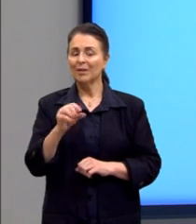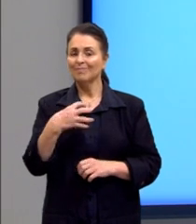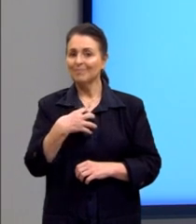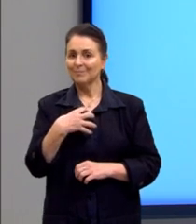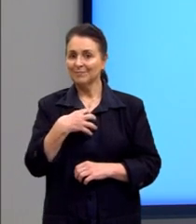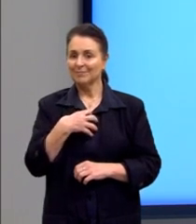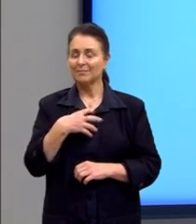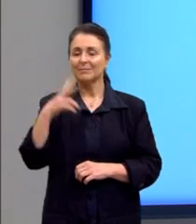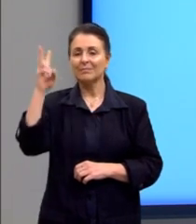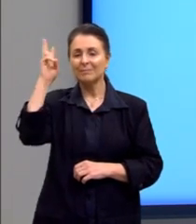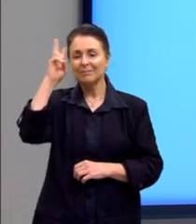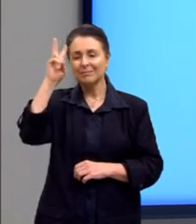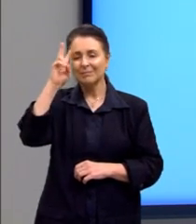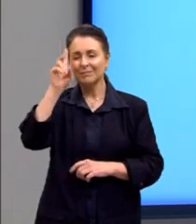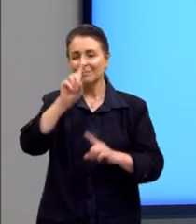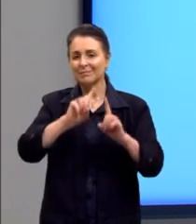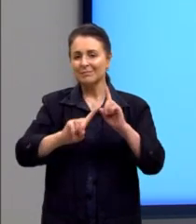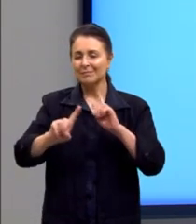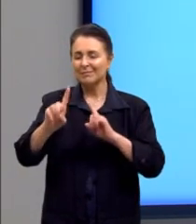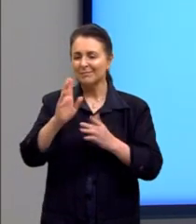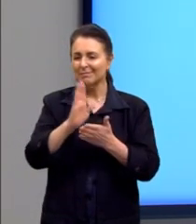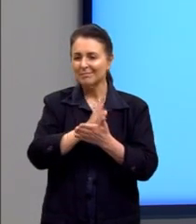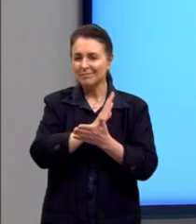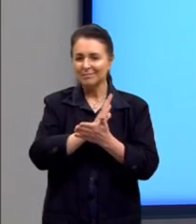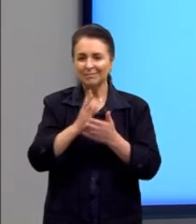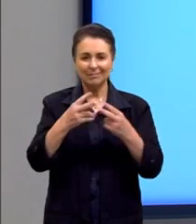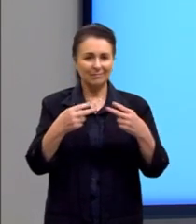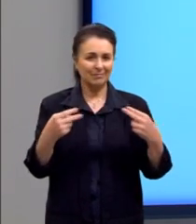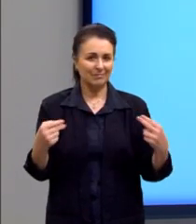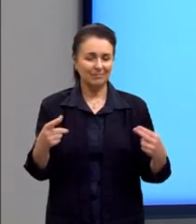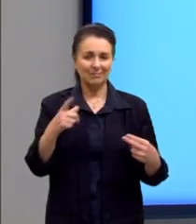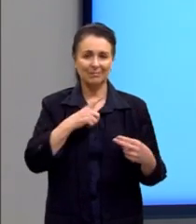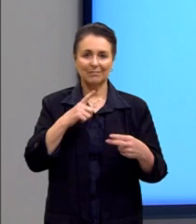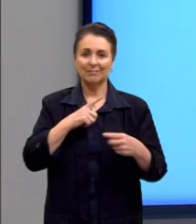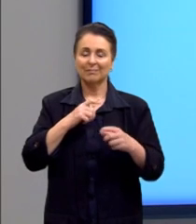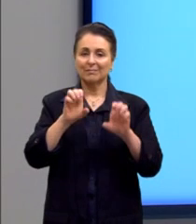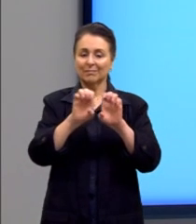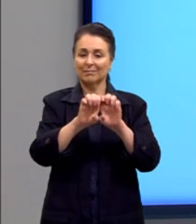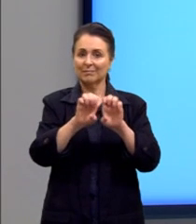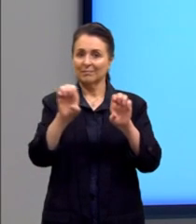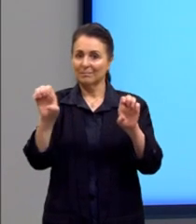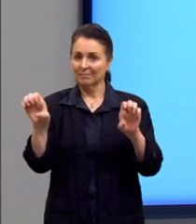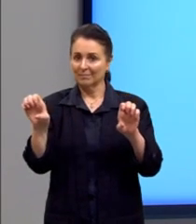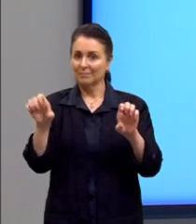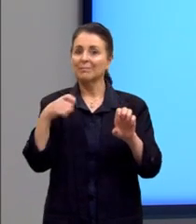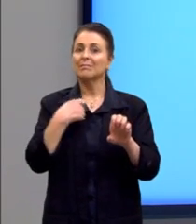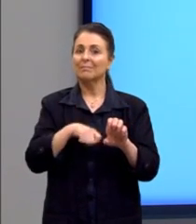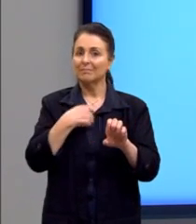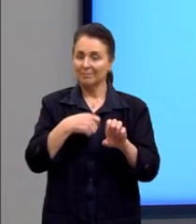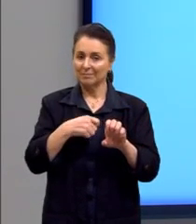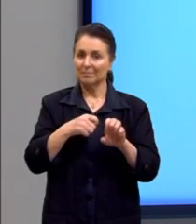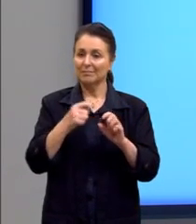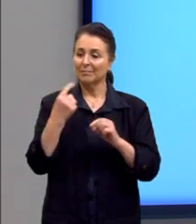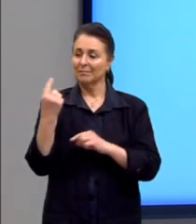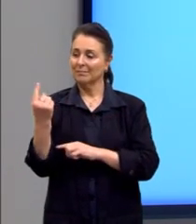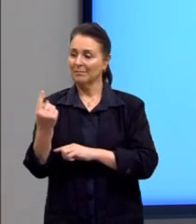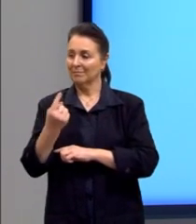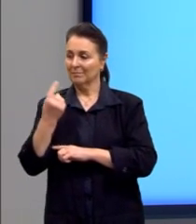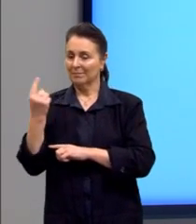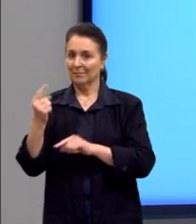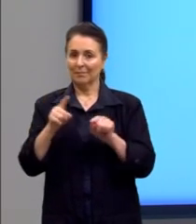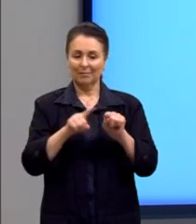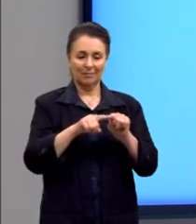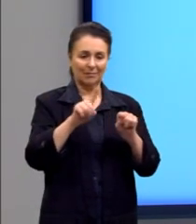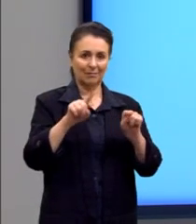nos lembra alguma coisa, né? Nós temos uma equação e nós precisamos isolar a nossa